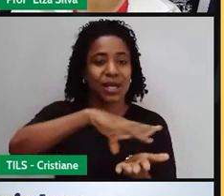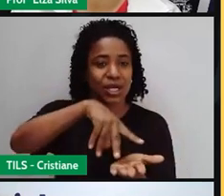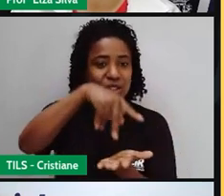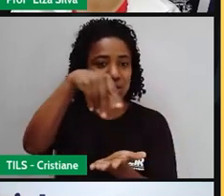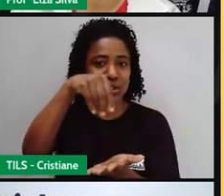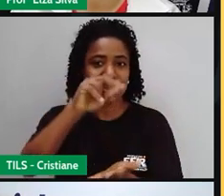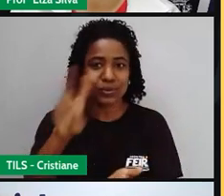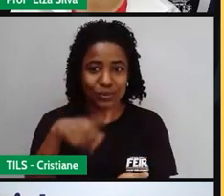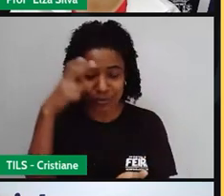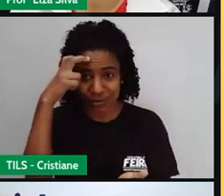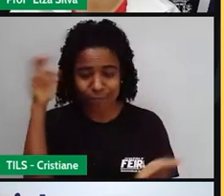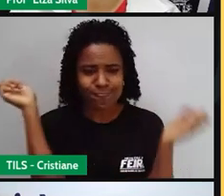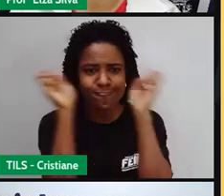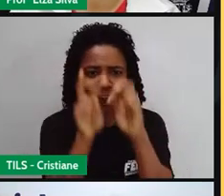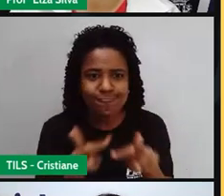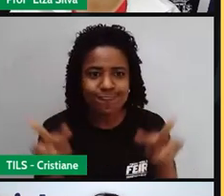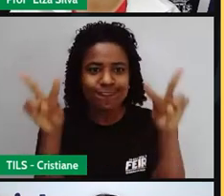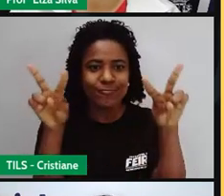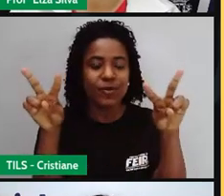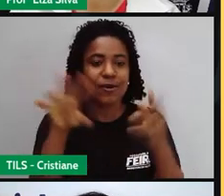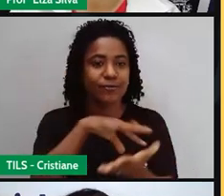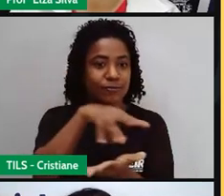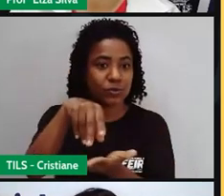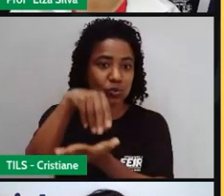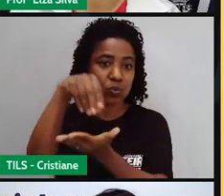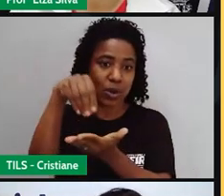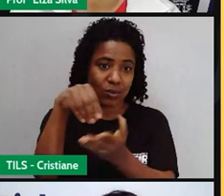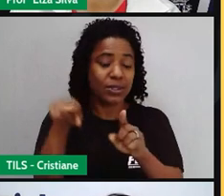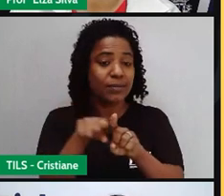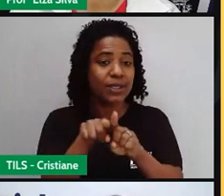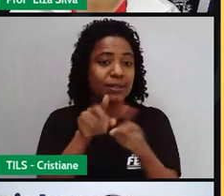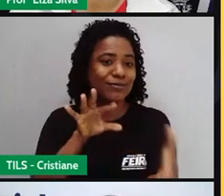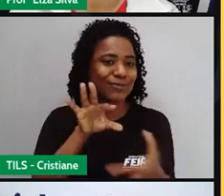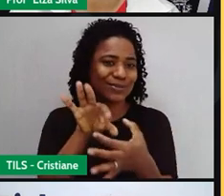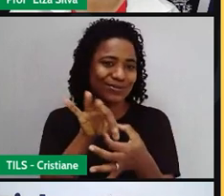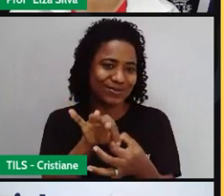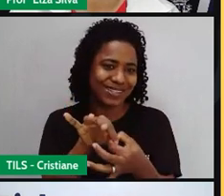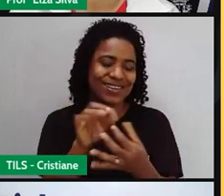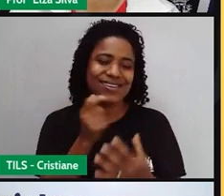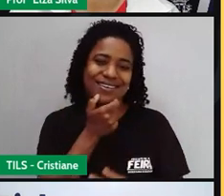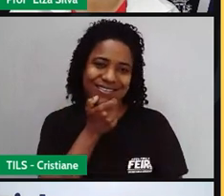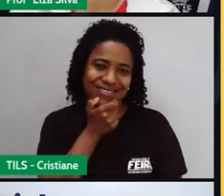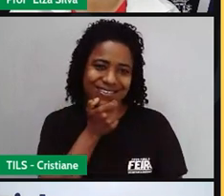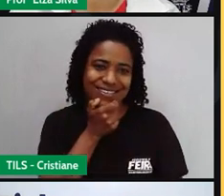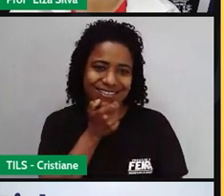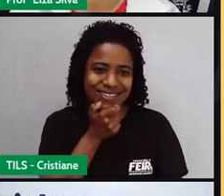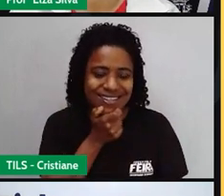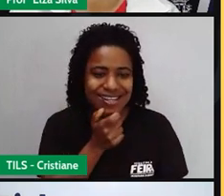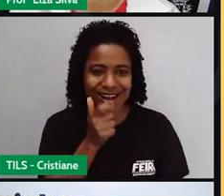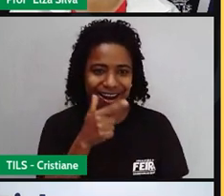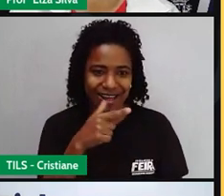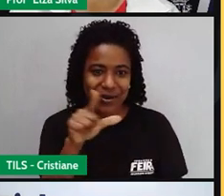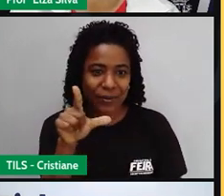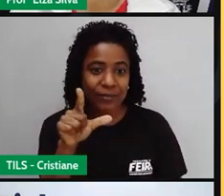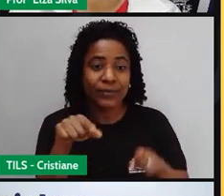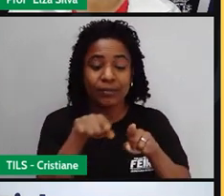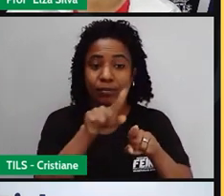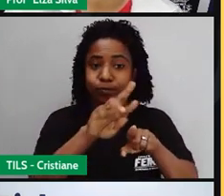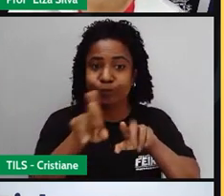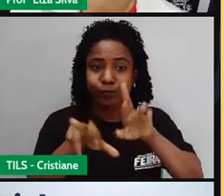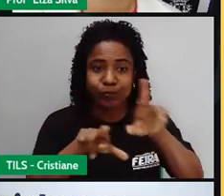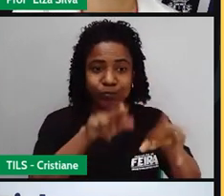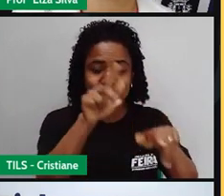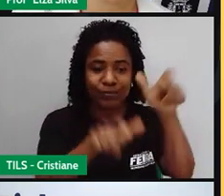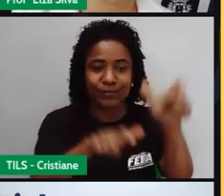artes visuais, vinculadas à língua inglesa, valorizando a diversidade. E hoje a gente vai ter um tema